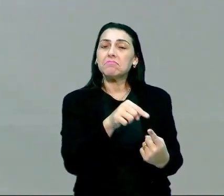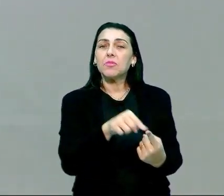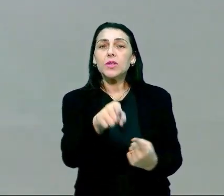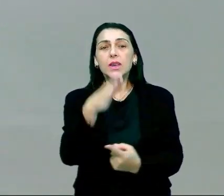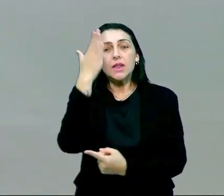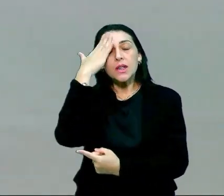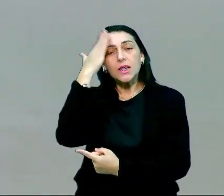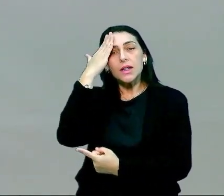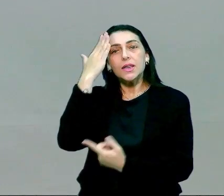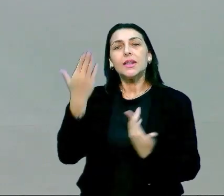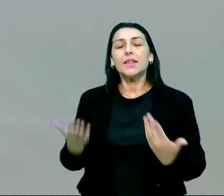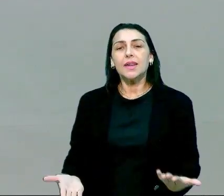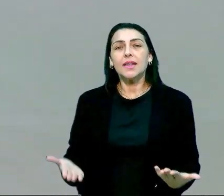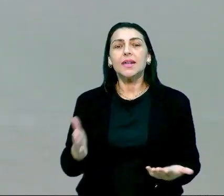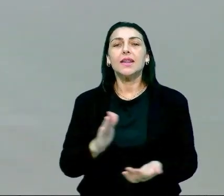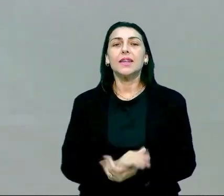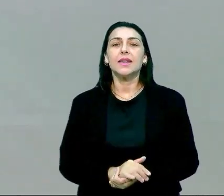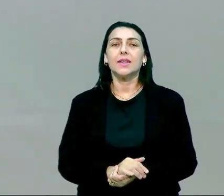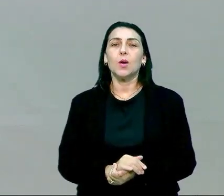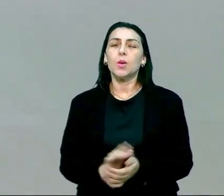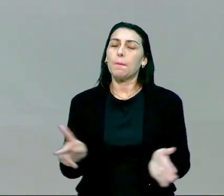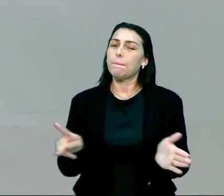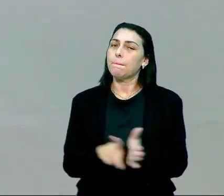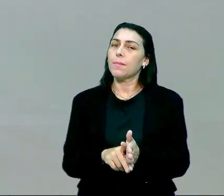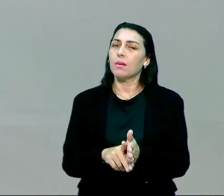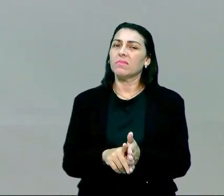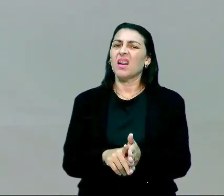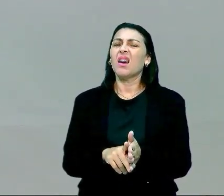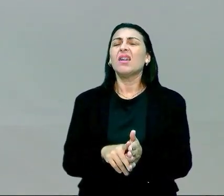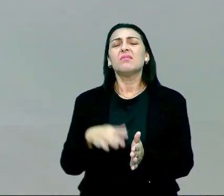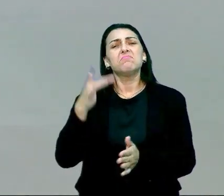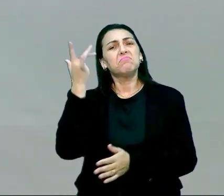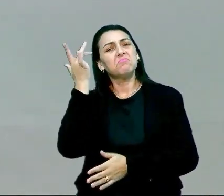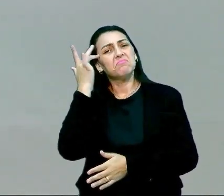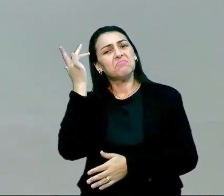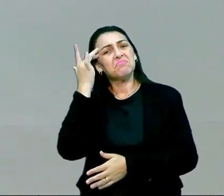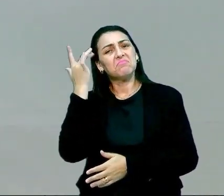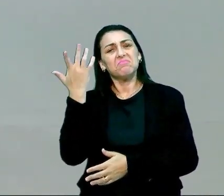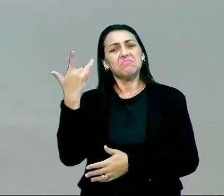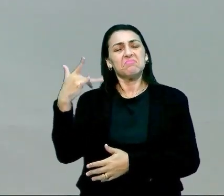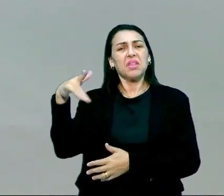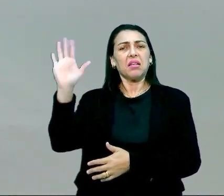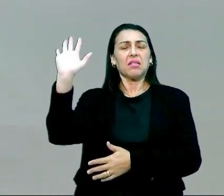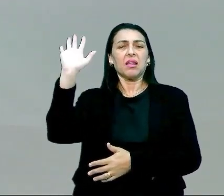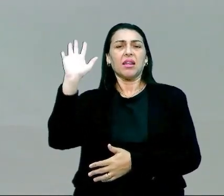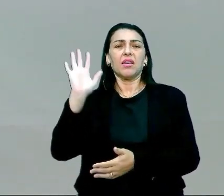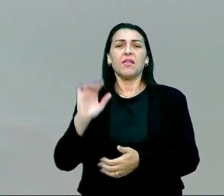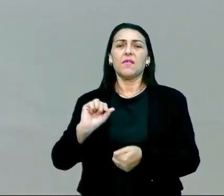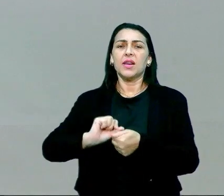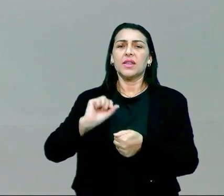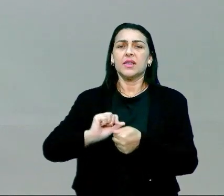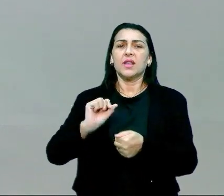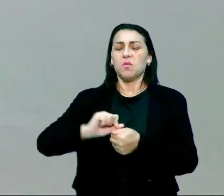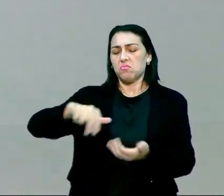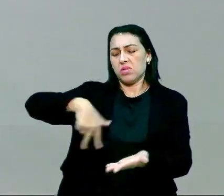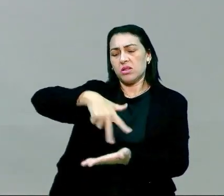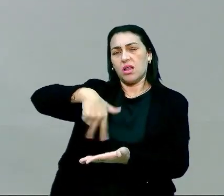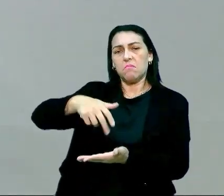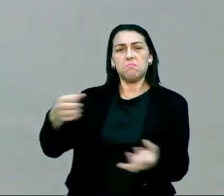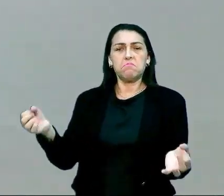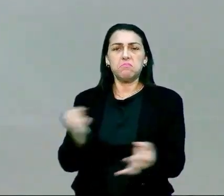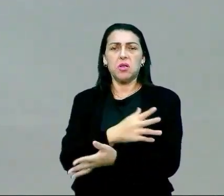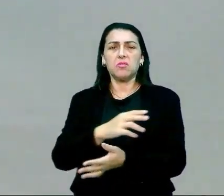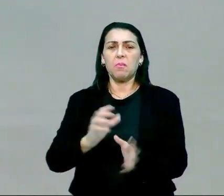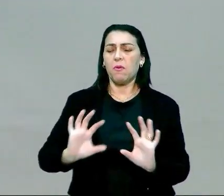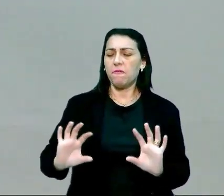compreender que, tipo, para um dia específico... Ah, eu acho que eu basta, sei lá, extravasar aqui e fazendo... Vou dançar. Pronto,